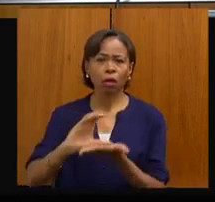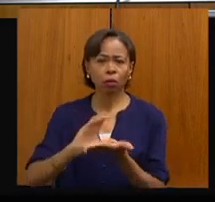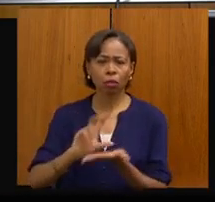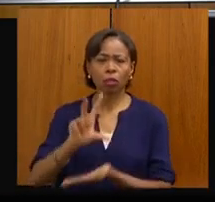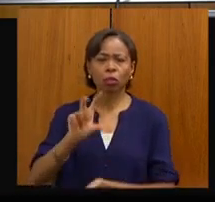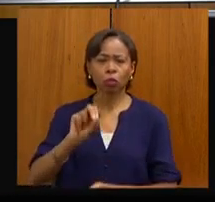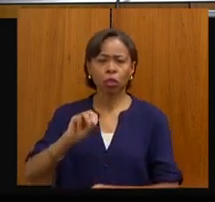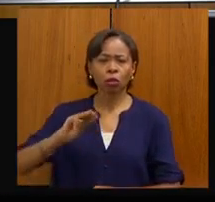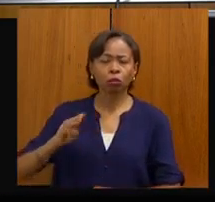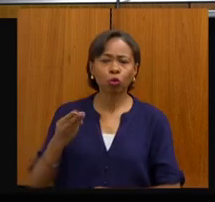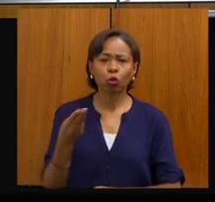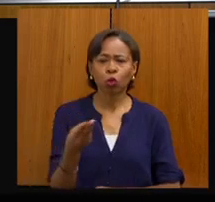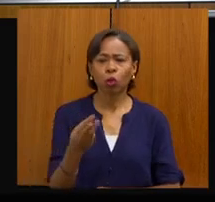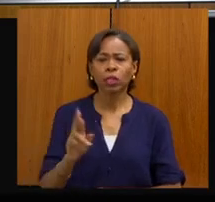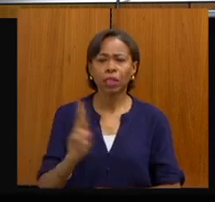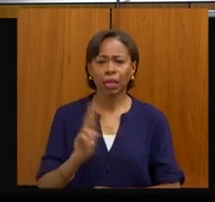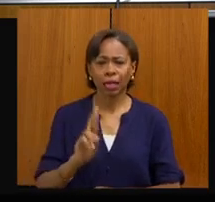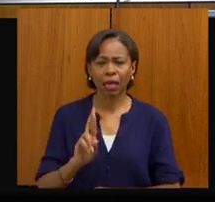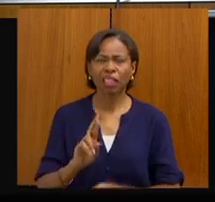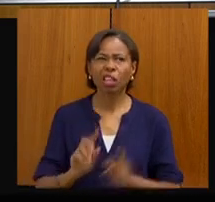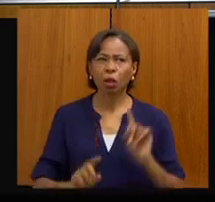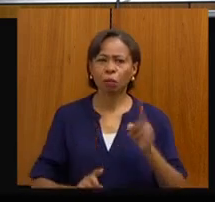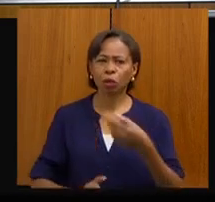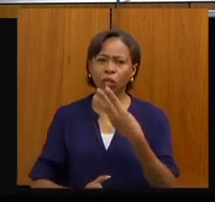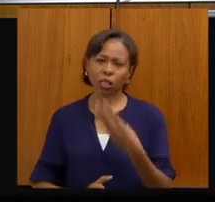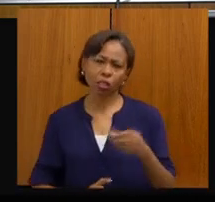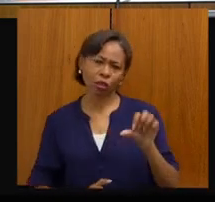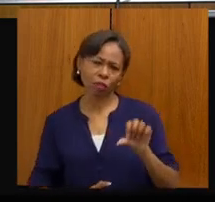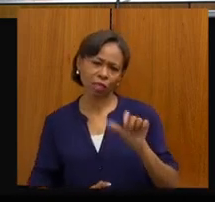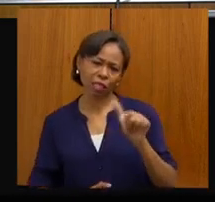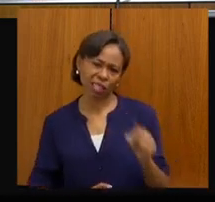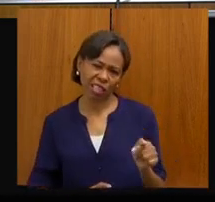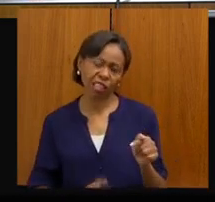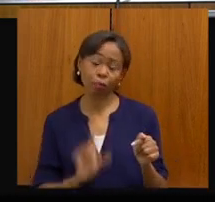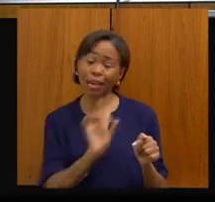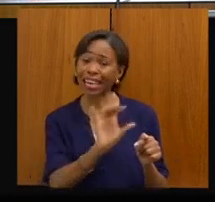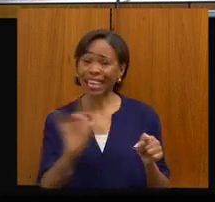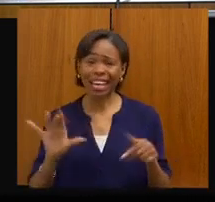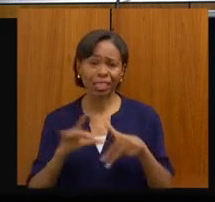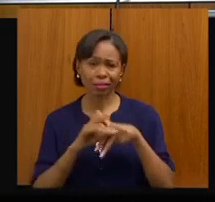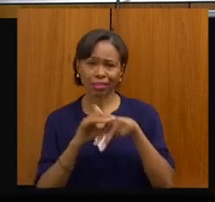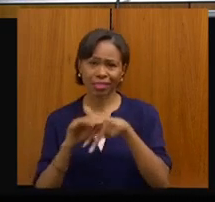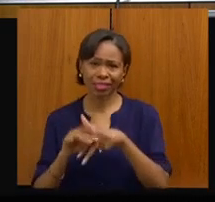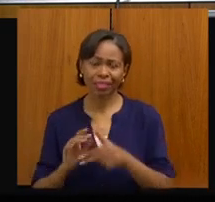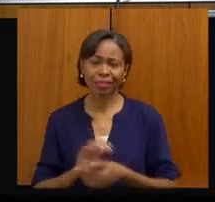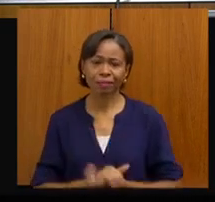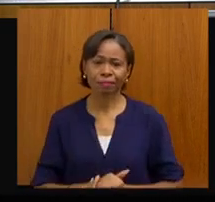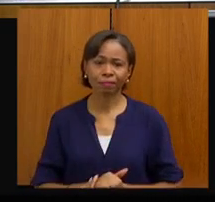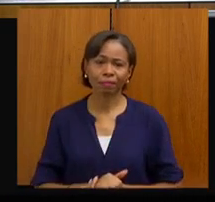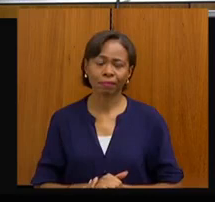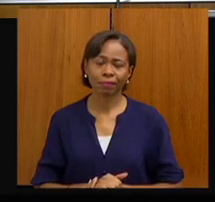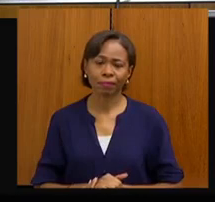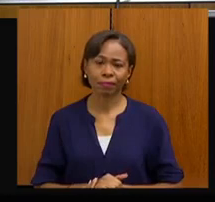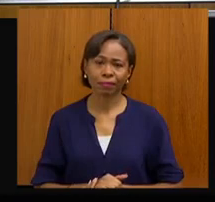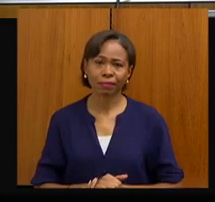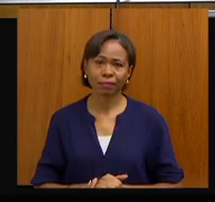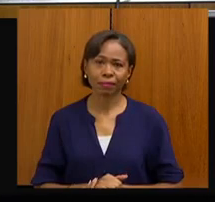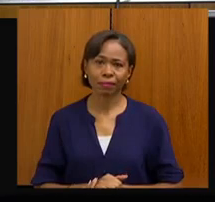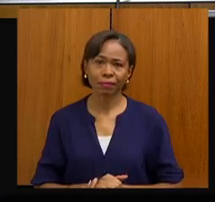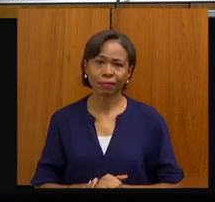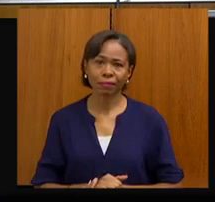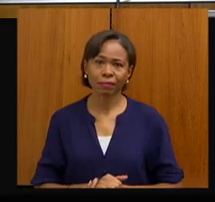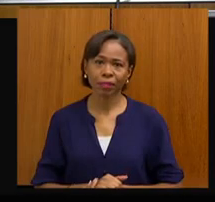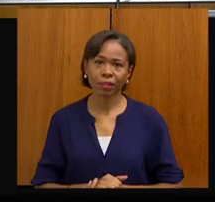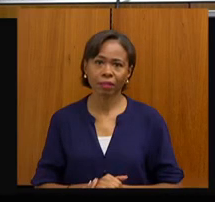sendo que é 1.397,40 reais por paciente. Aqui está dando um reflexo aqui, desculpa. Pode passar.